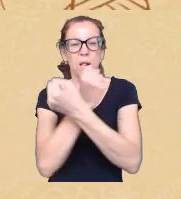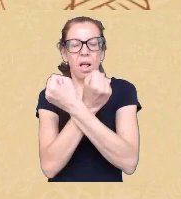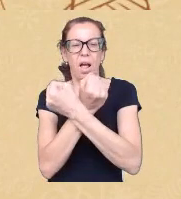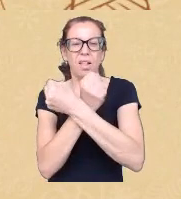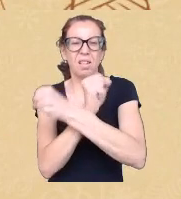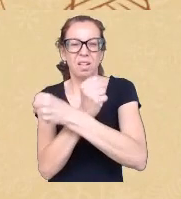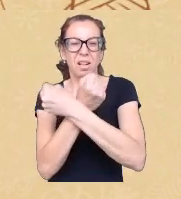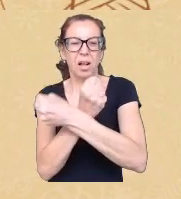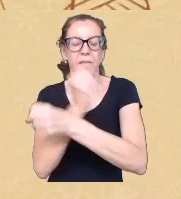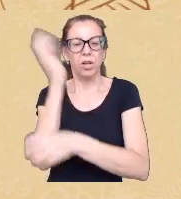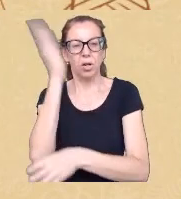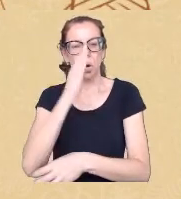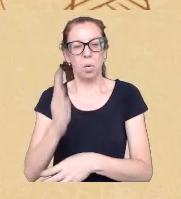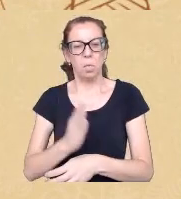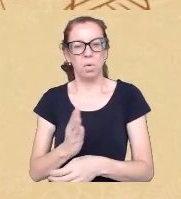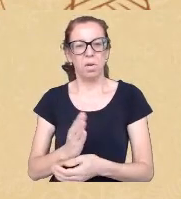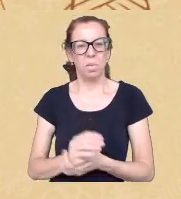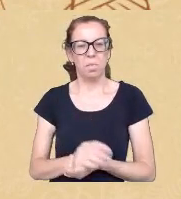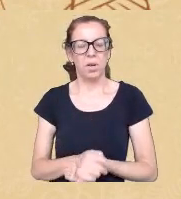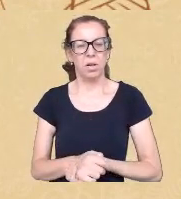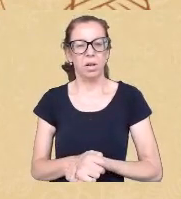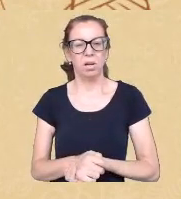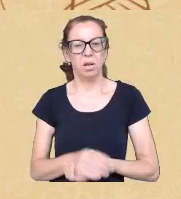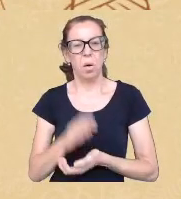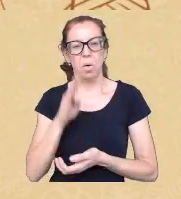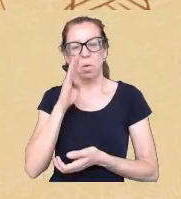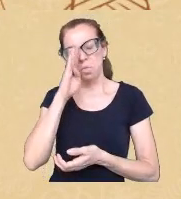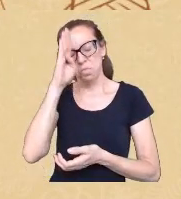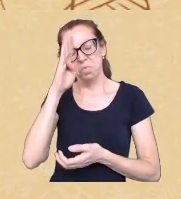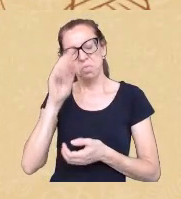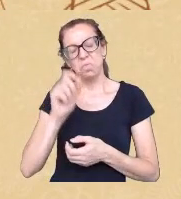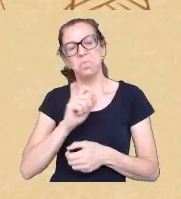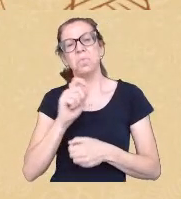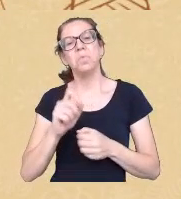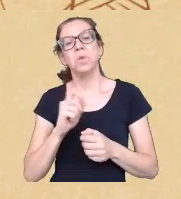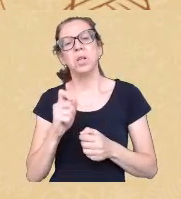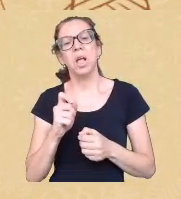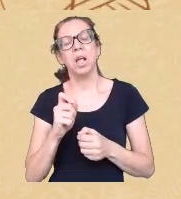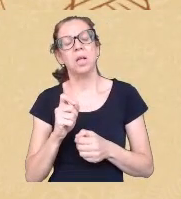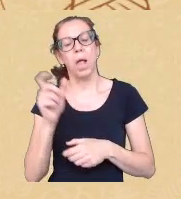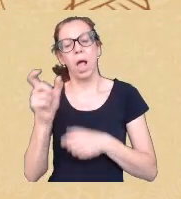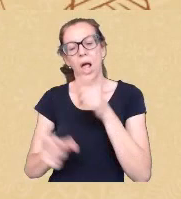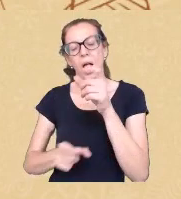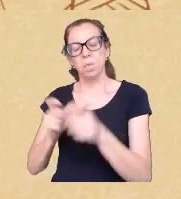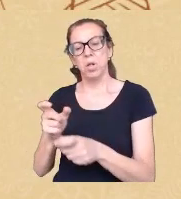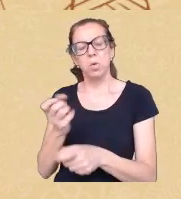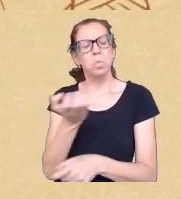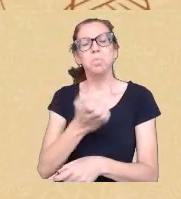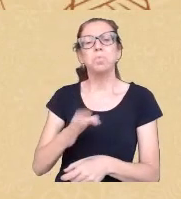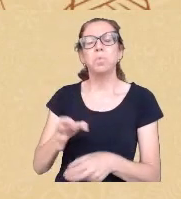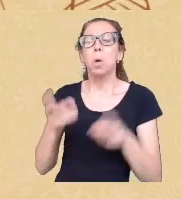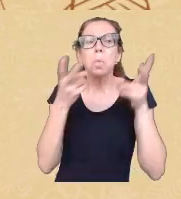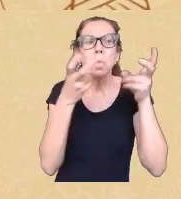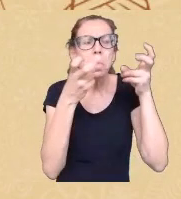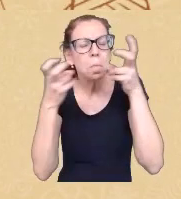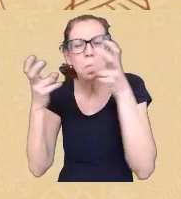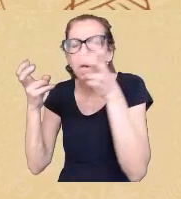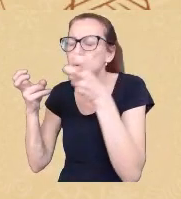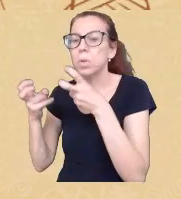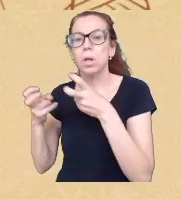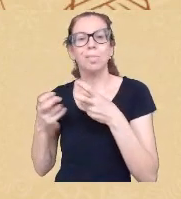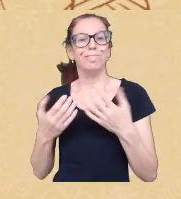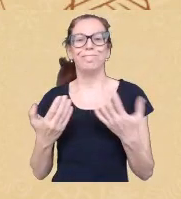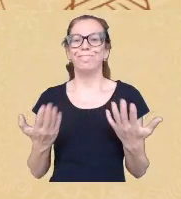Interessa aqueles e aquelas que não querem perceber que há uma necessidade hoje de enunciação